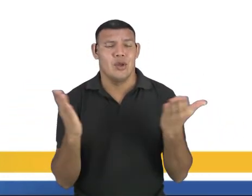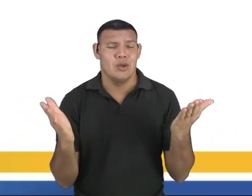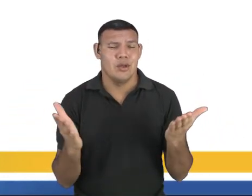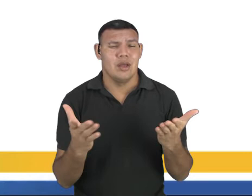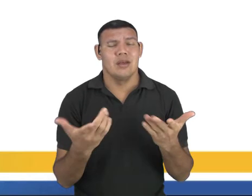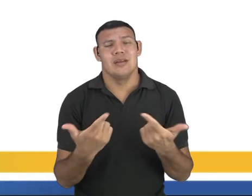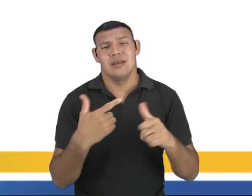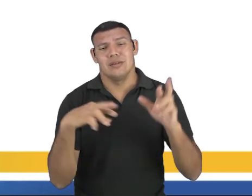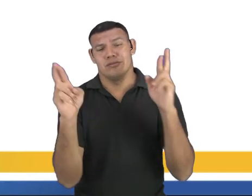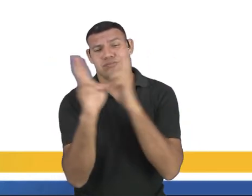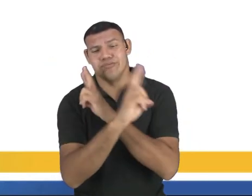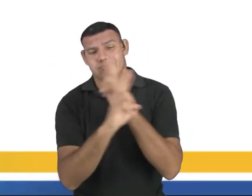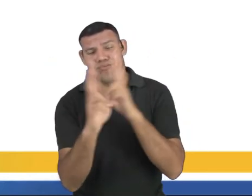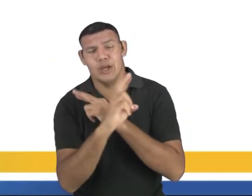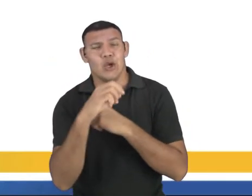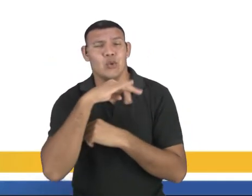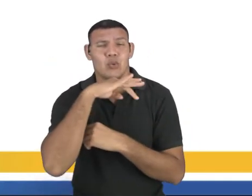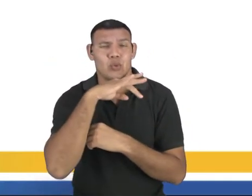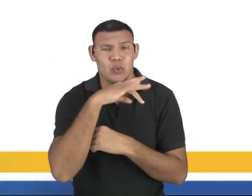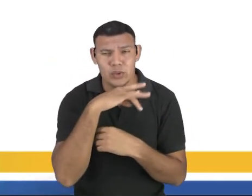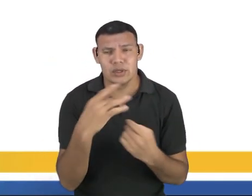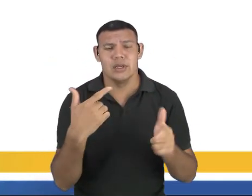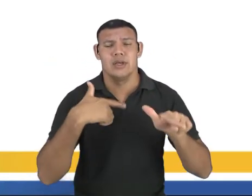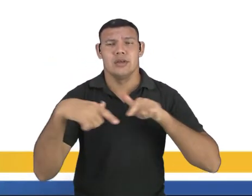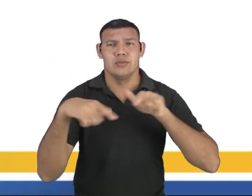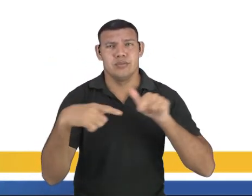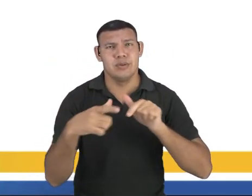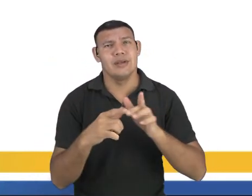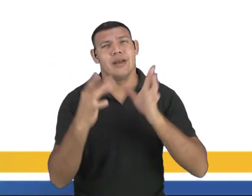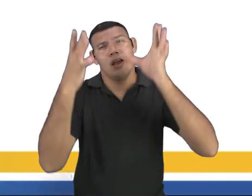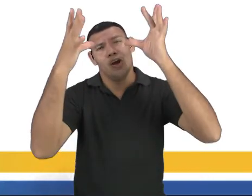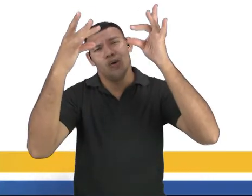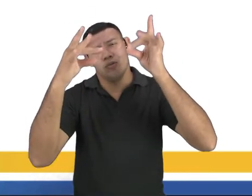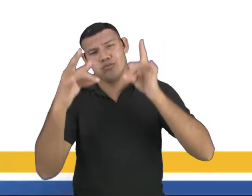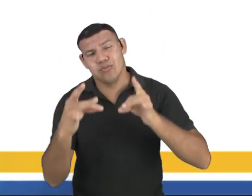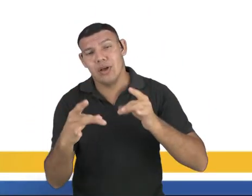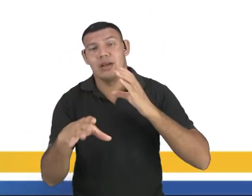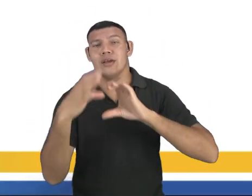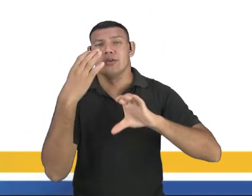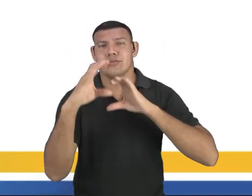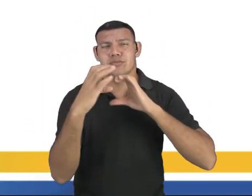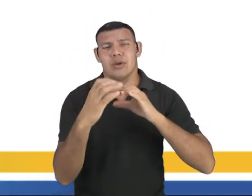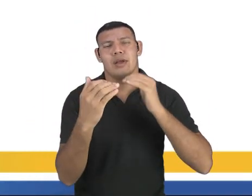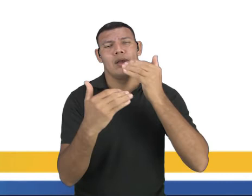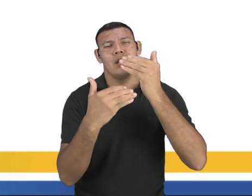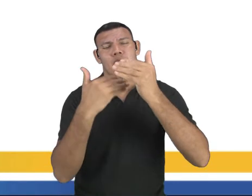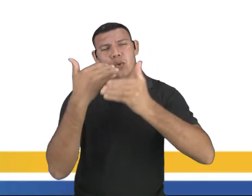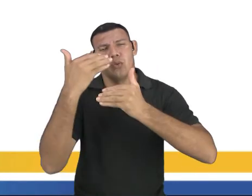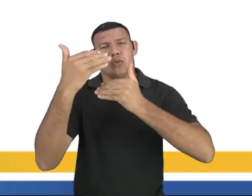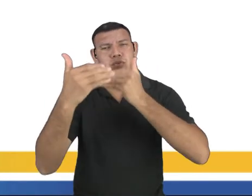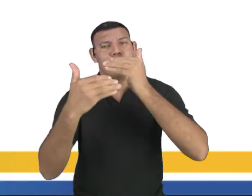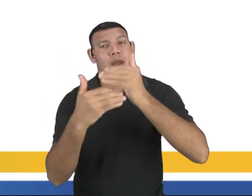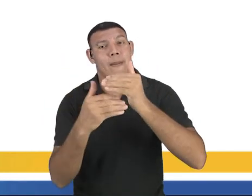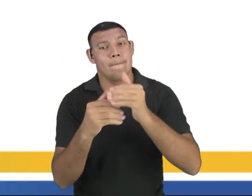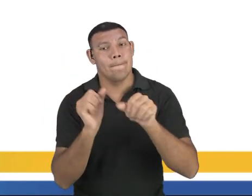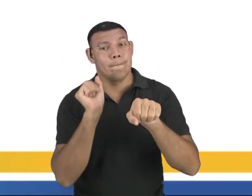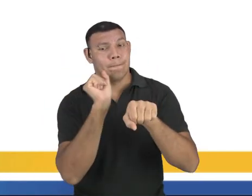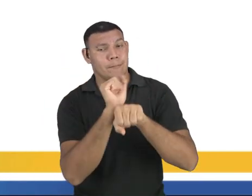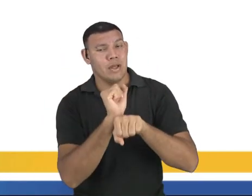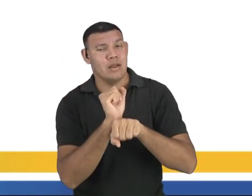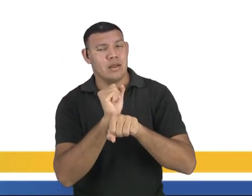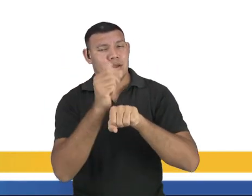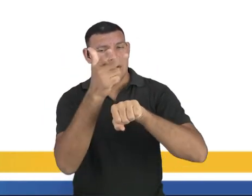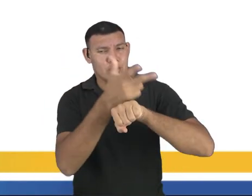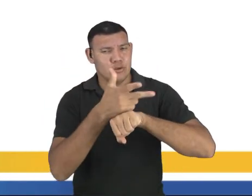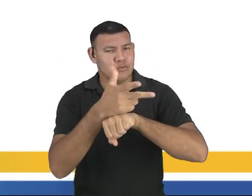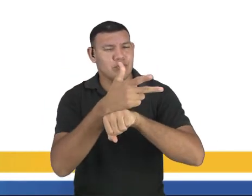não é paga. E aqui nós temos toda a descrição da letra da música passo por passo. É só vocês pausarem o vídeo, darem